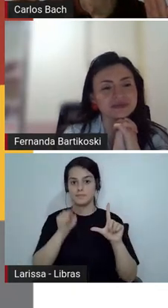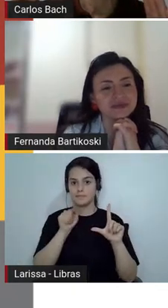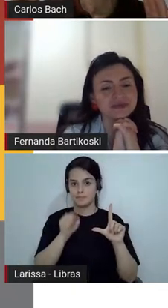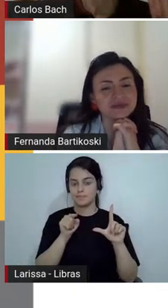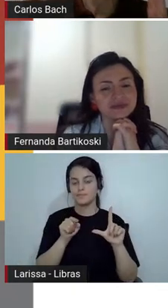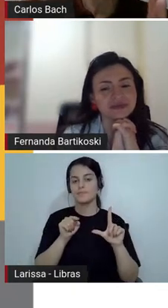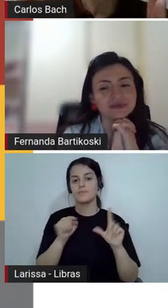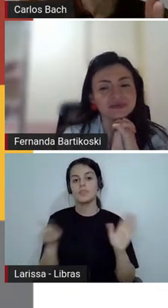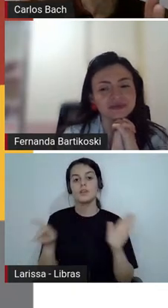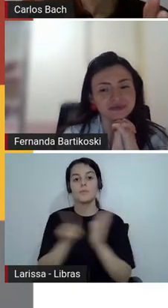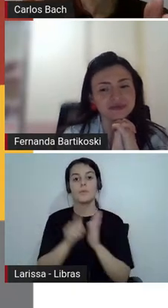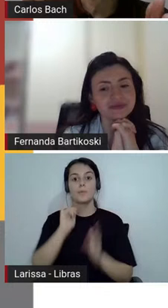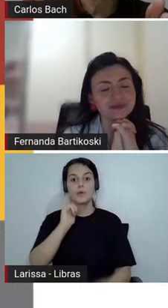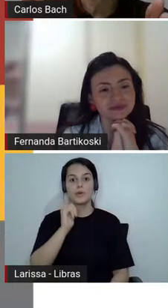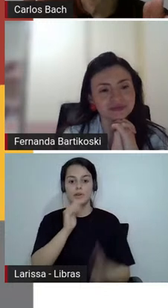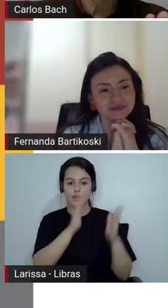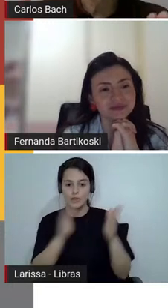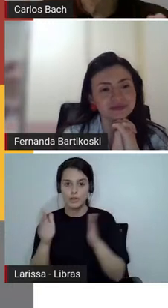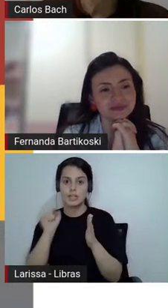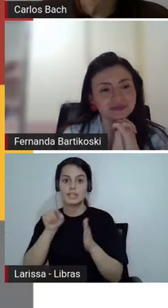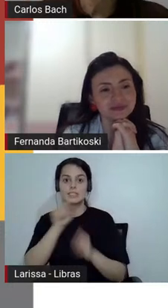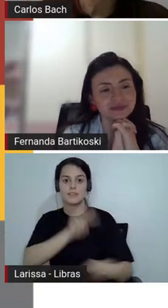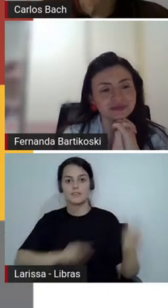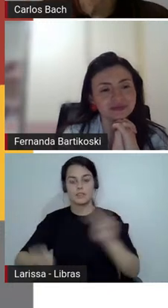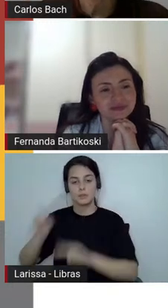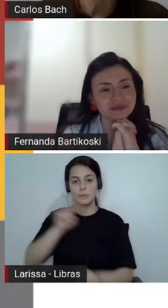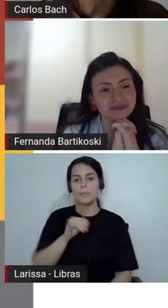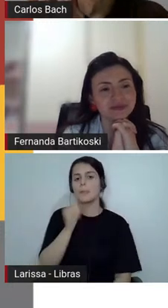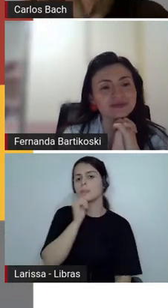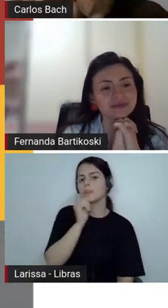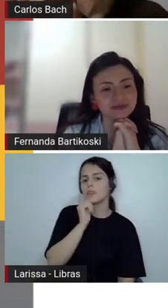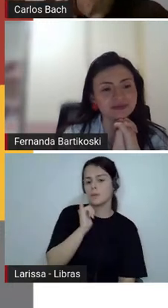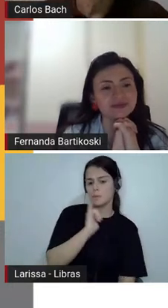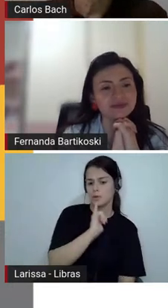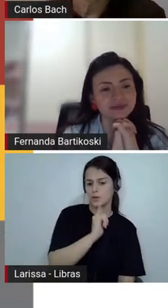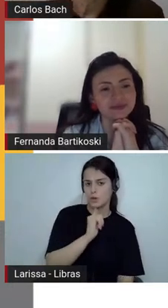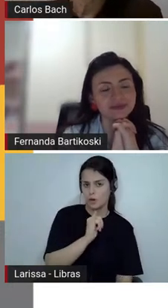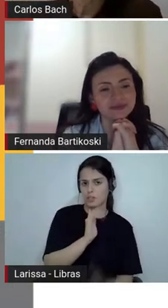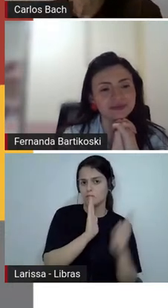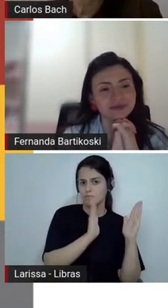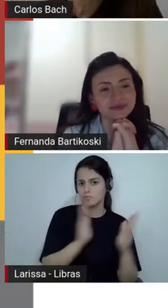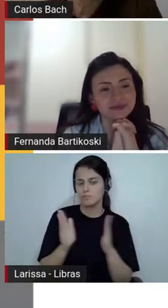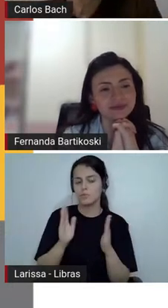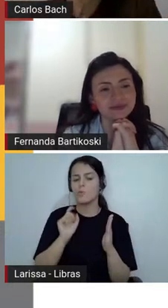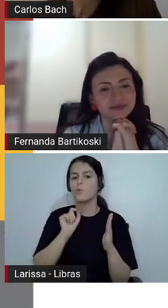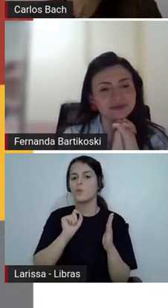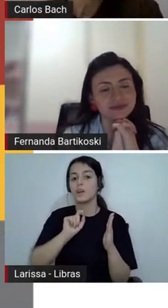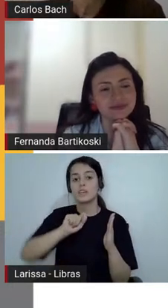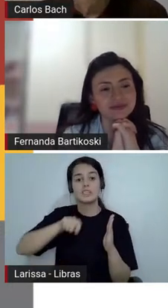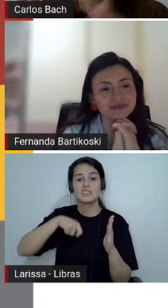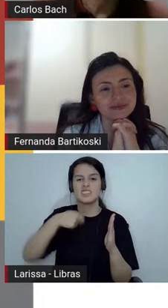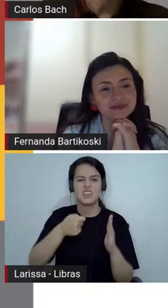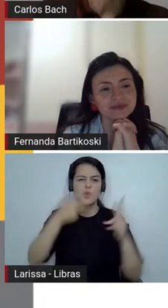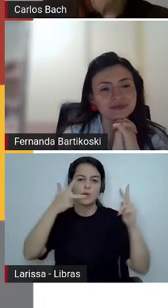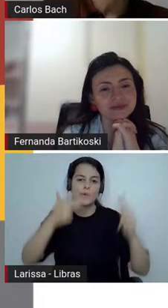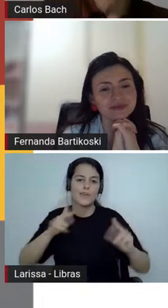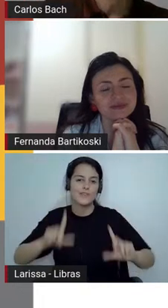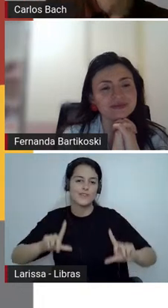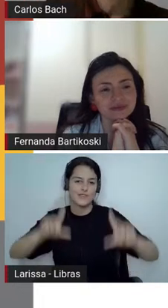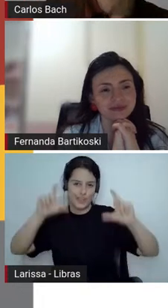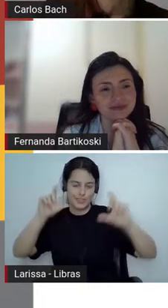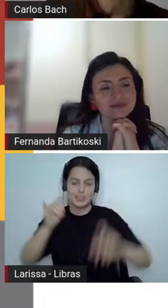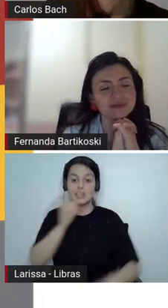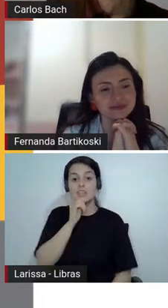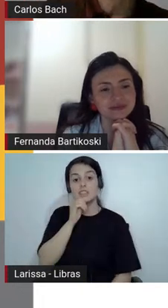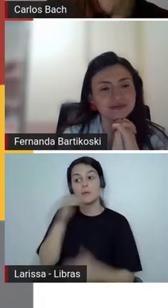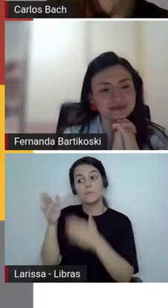que é uma crônica ela é uma fotografia de um momento então a gente pede que eles façam uma foto de um momento que eles